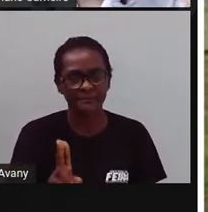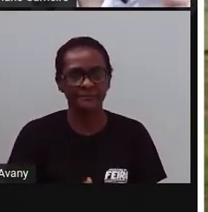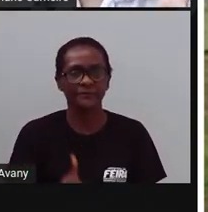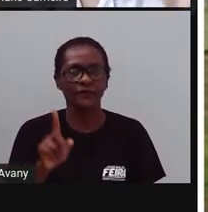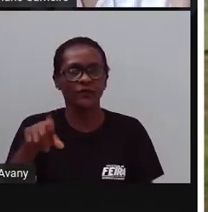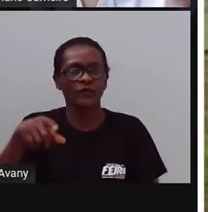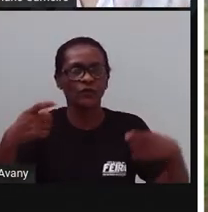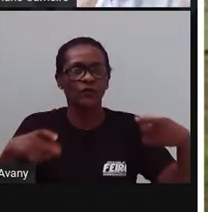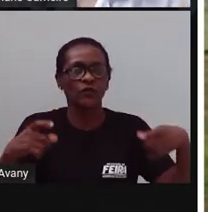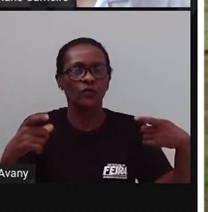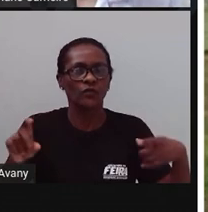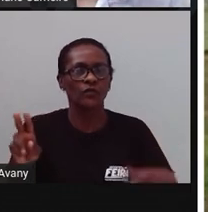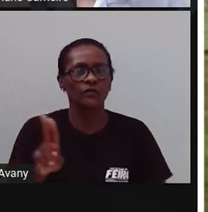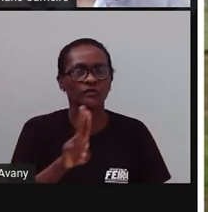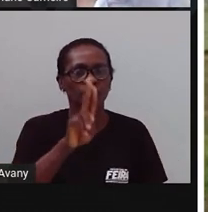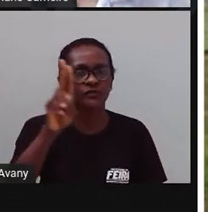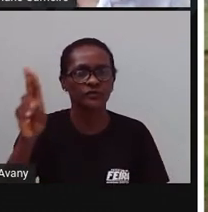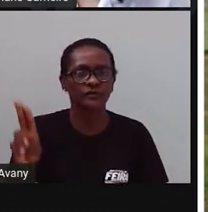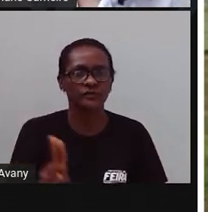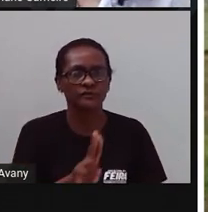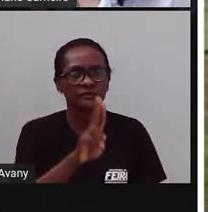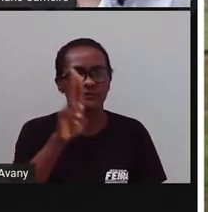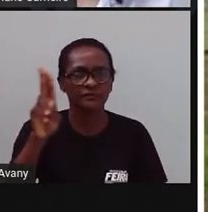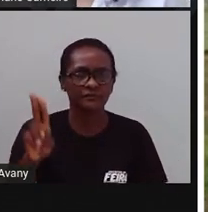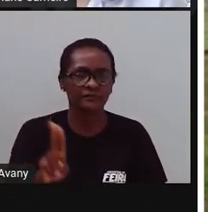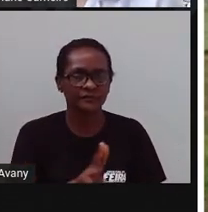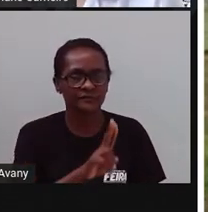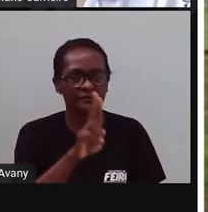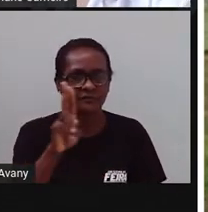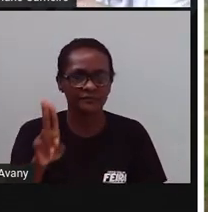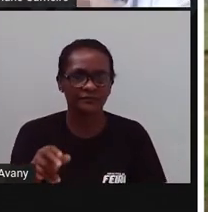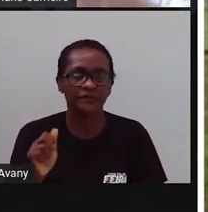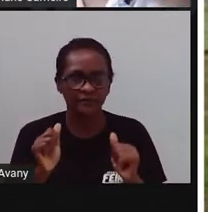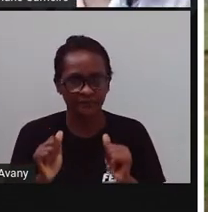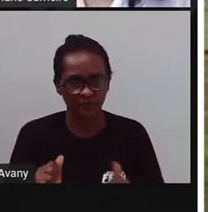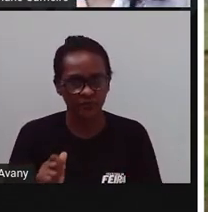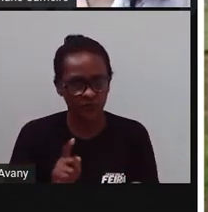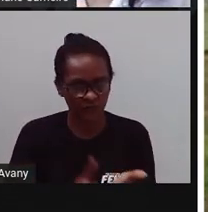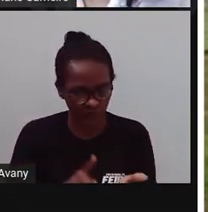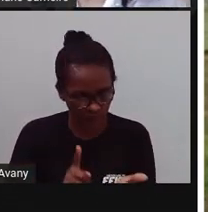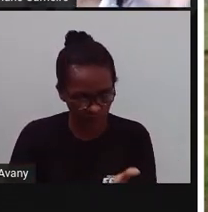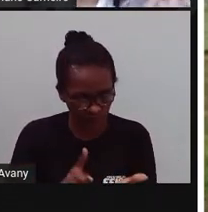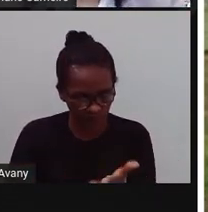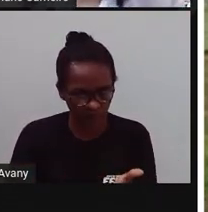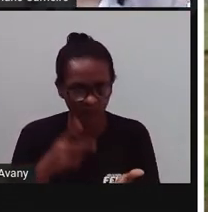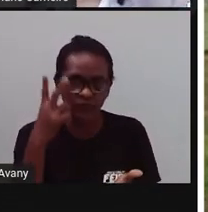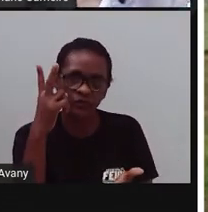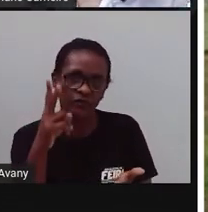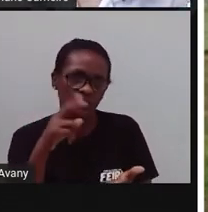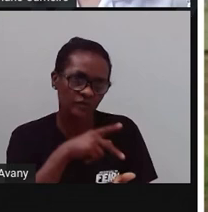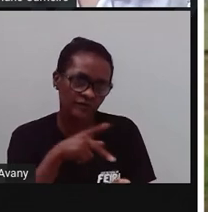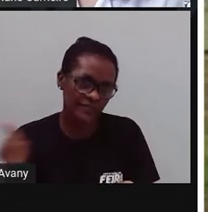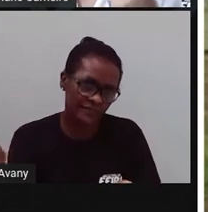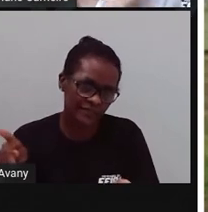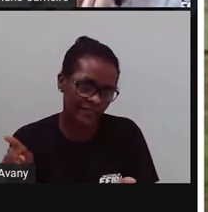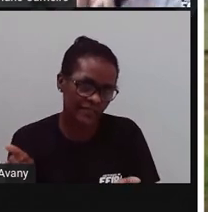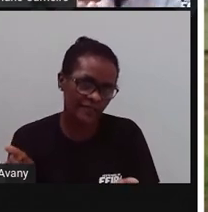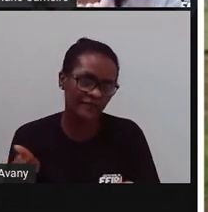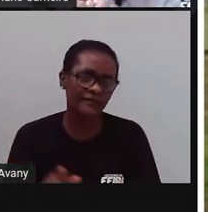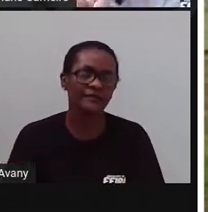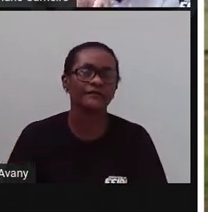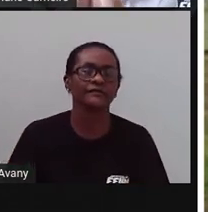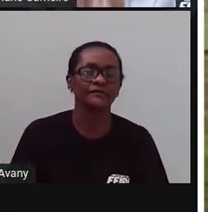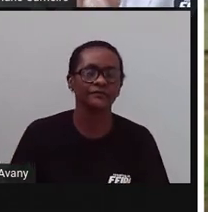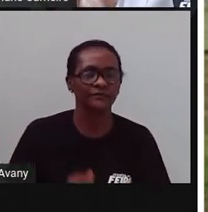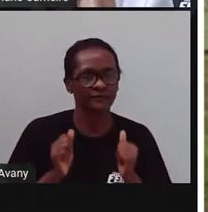pode agendar. No mesmo dia que você agendar para ir no Museu de Zoologia, agenda para ir no Museu Casa do Sertão. E lá,